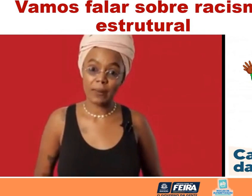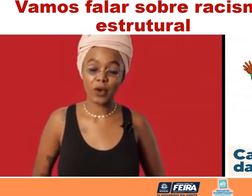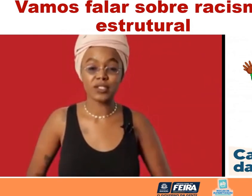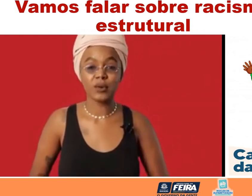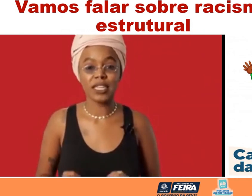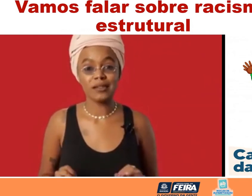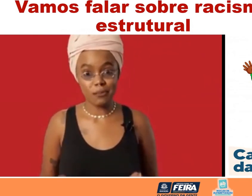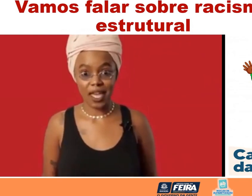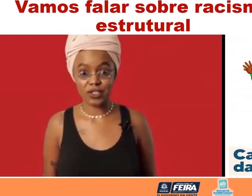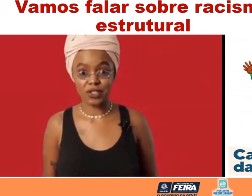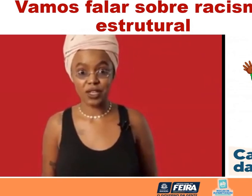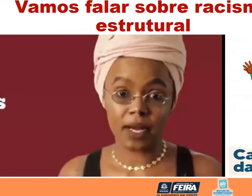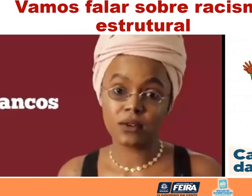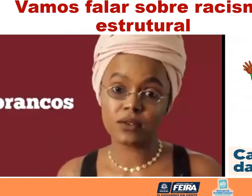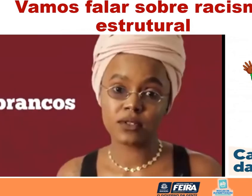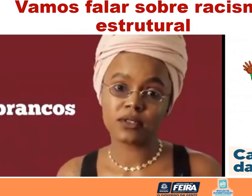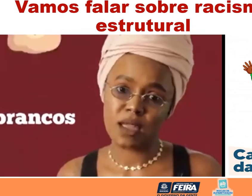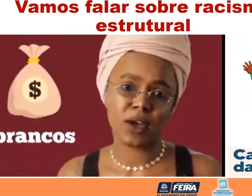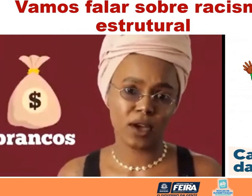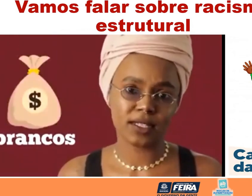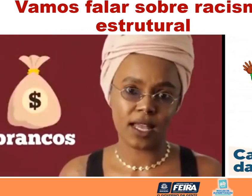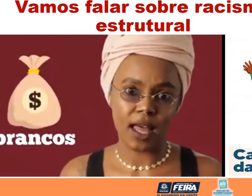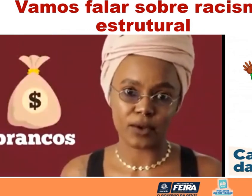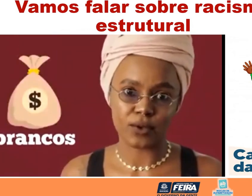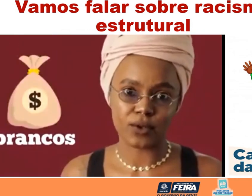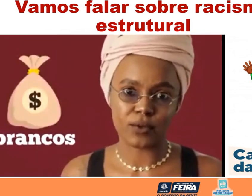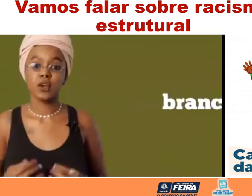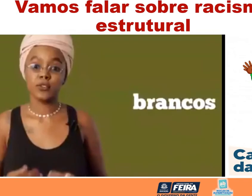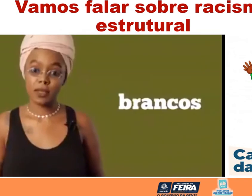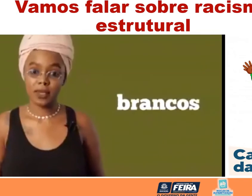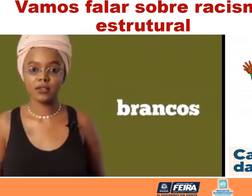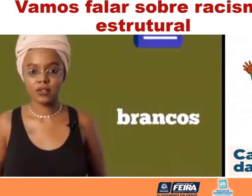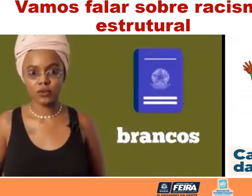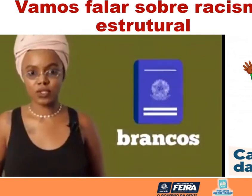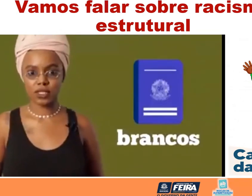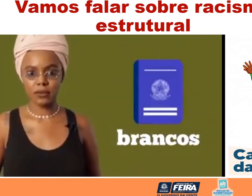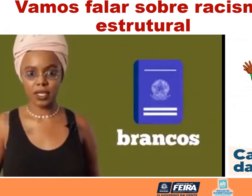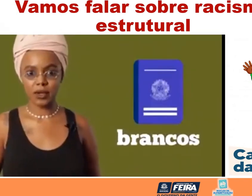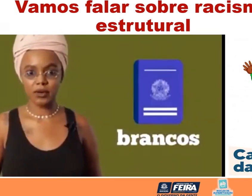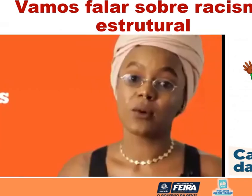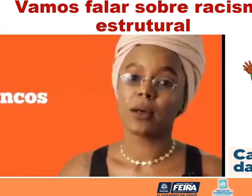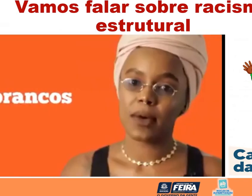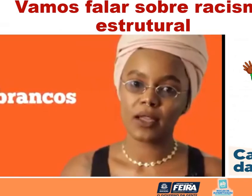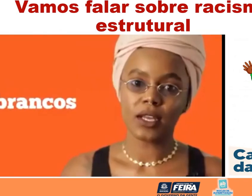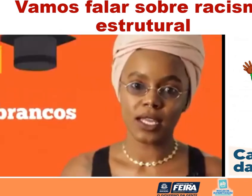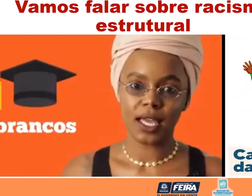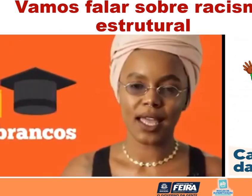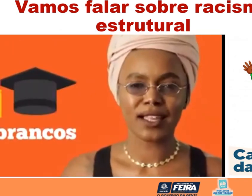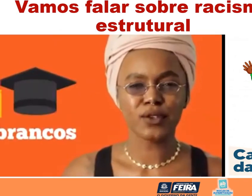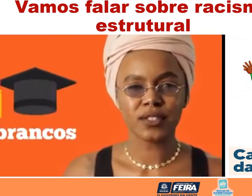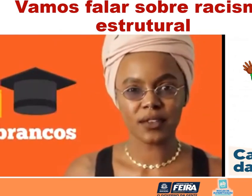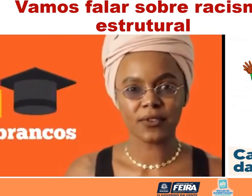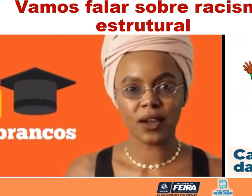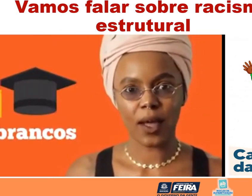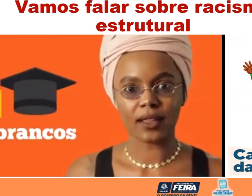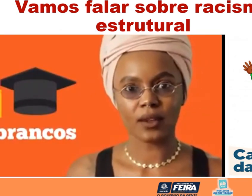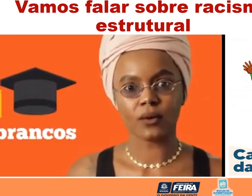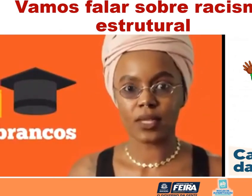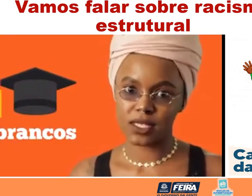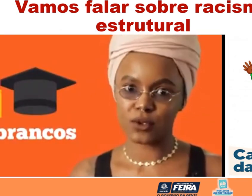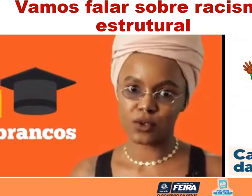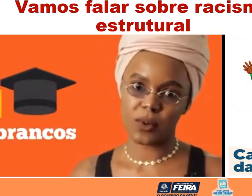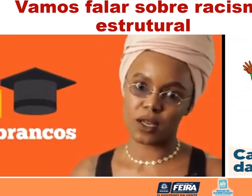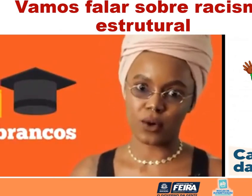pelo IBGE mostram que, em média, brancos têm maiores salários, sofrem menos com desemprego, são a maioria entre os que